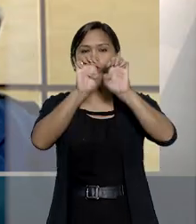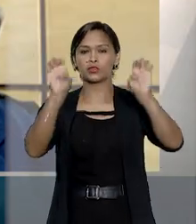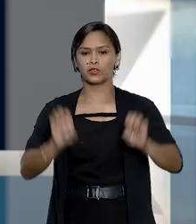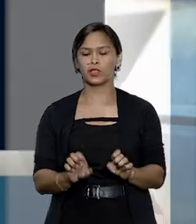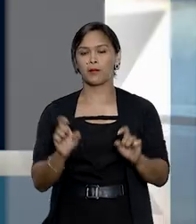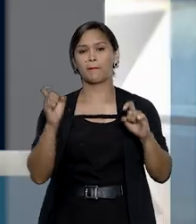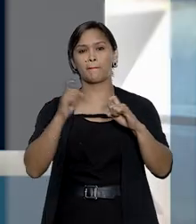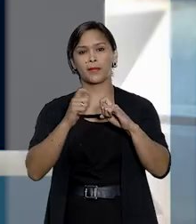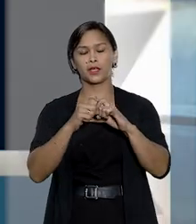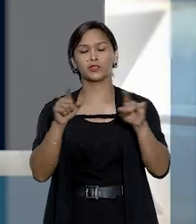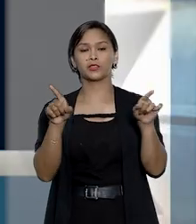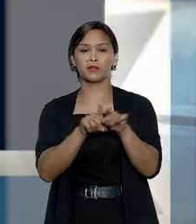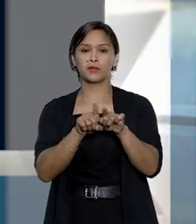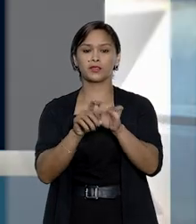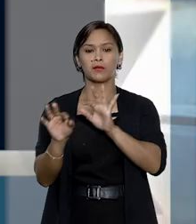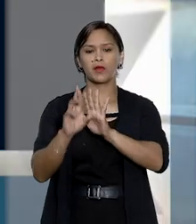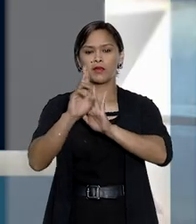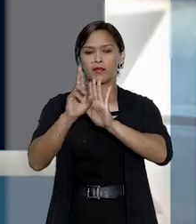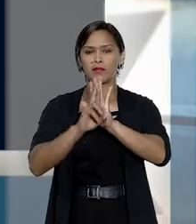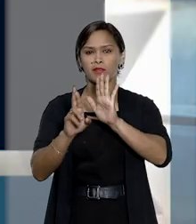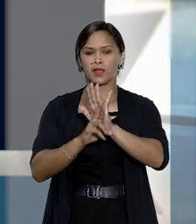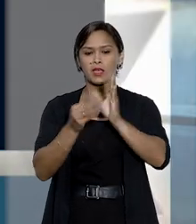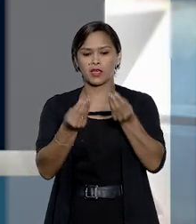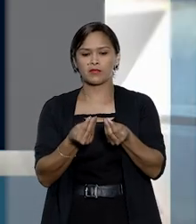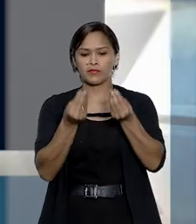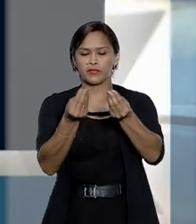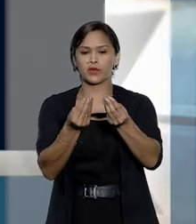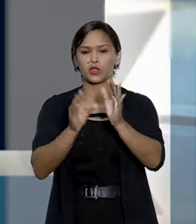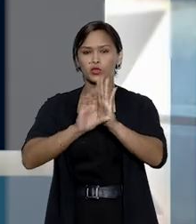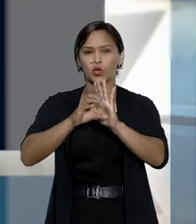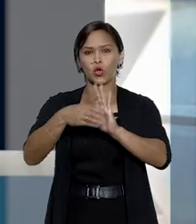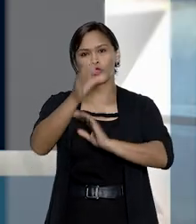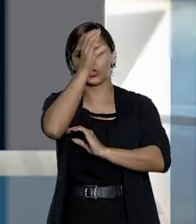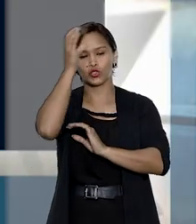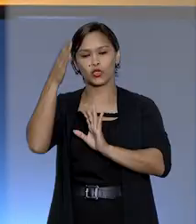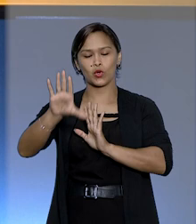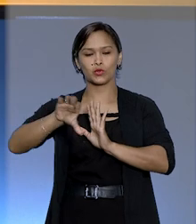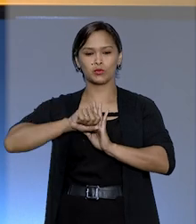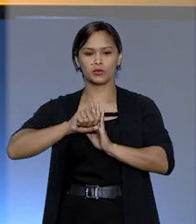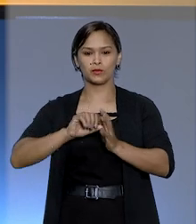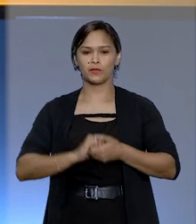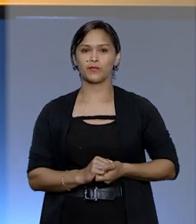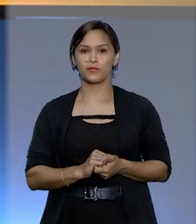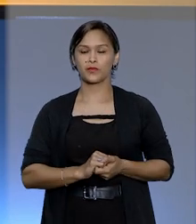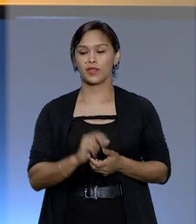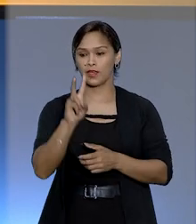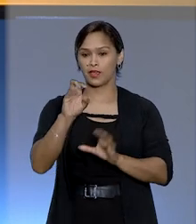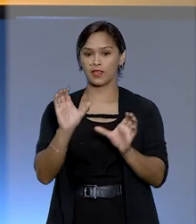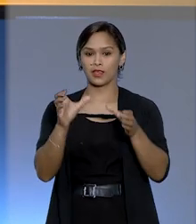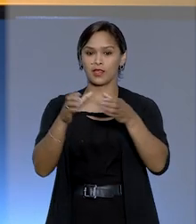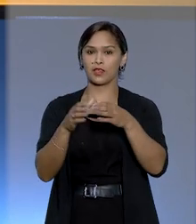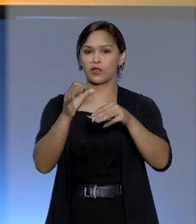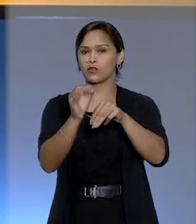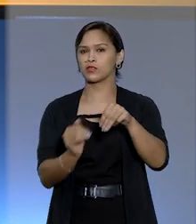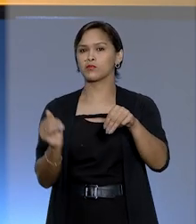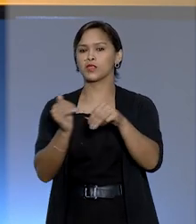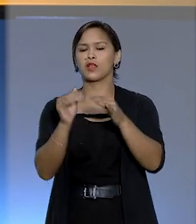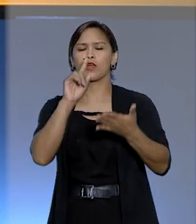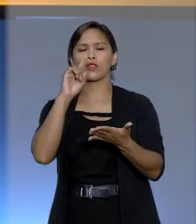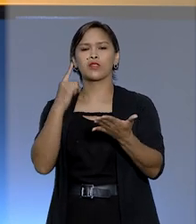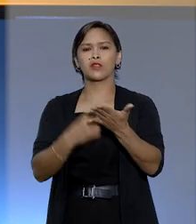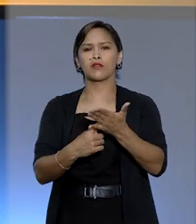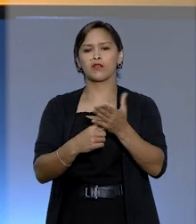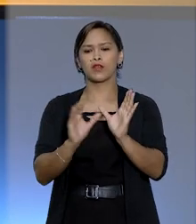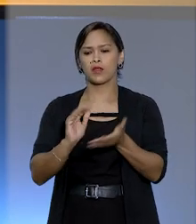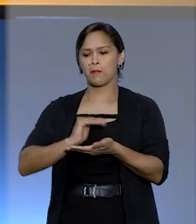Médica, mas também das regras dispostas no Código de Defesa do Consumidor. E na quinta turma, os ministros definiram que